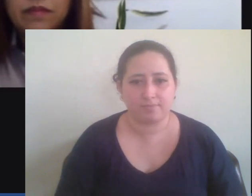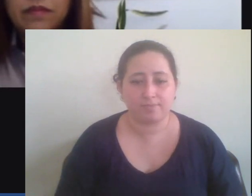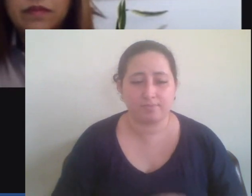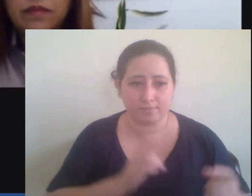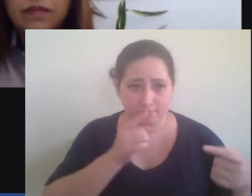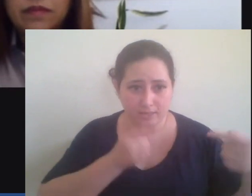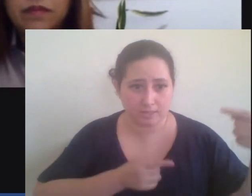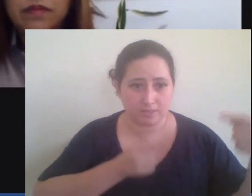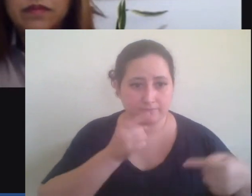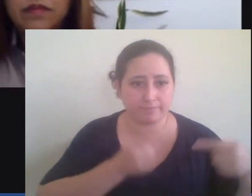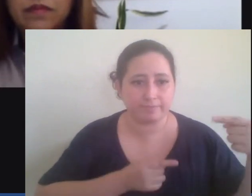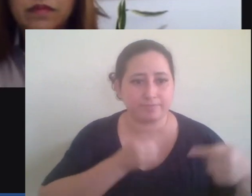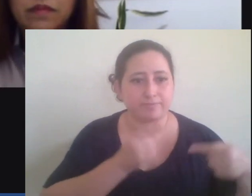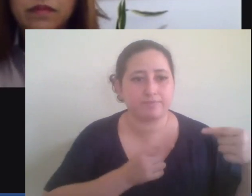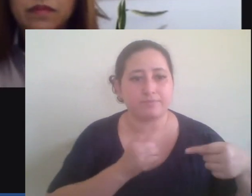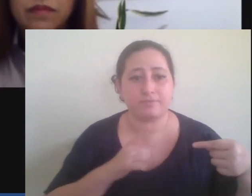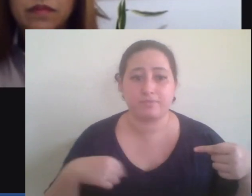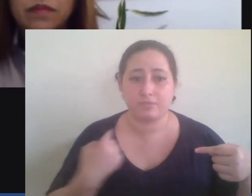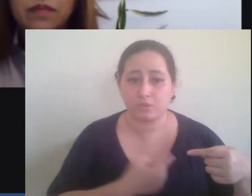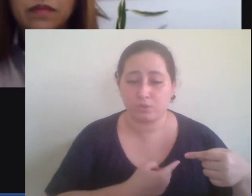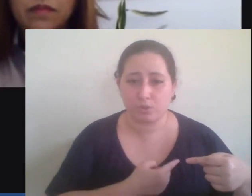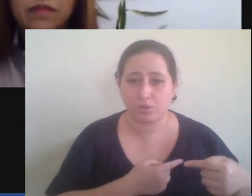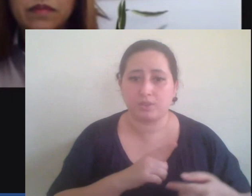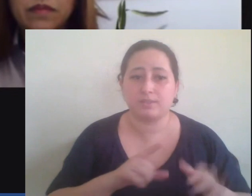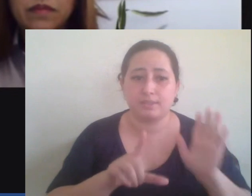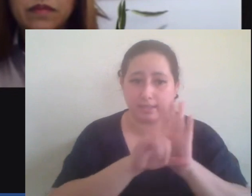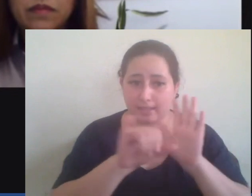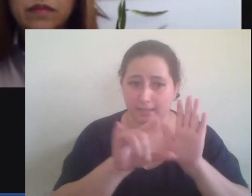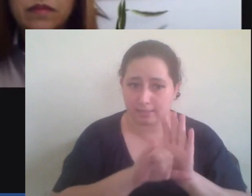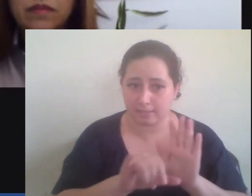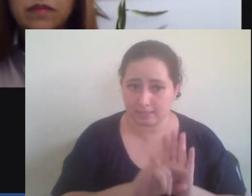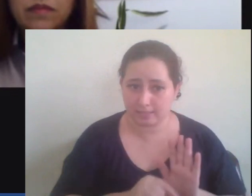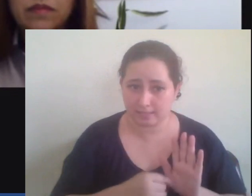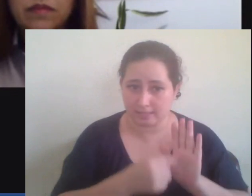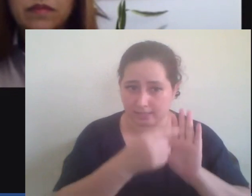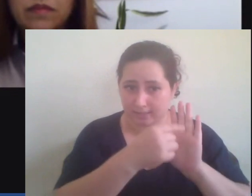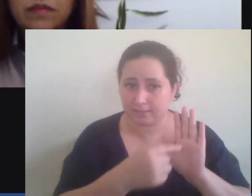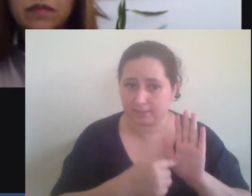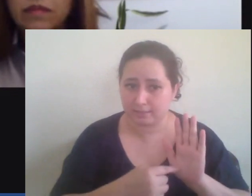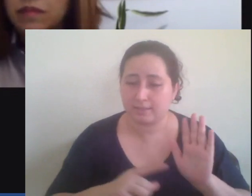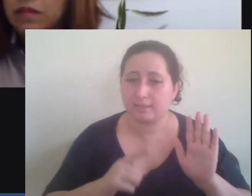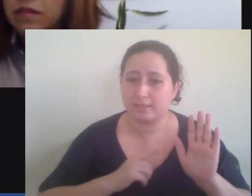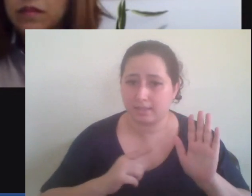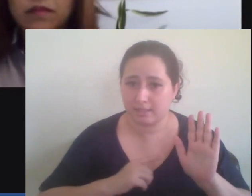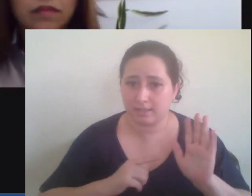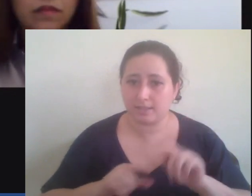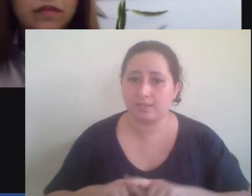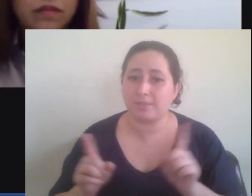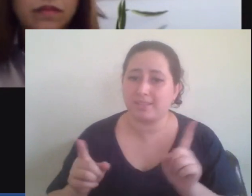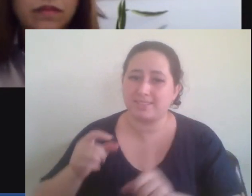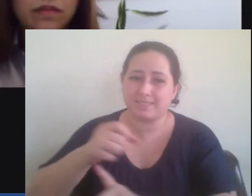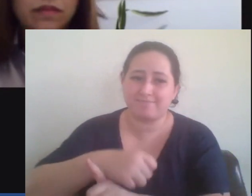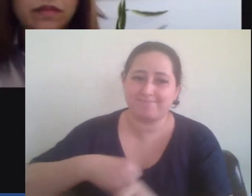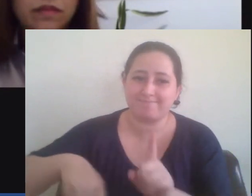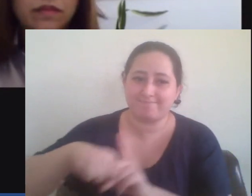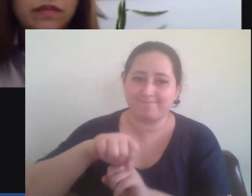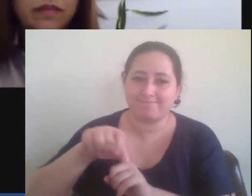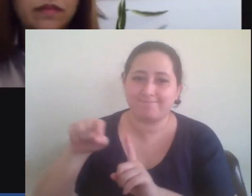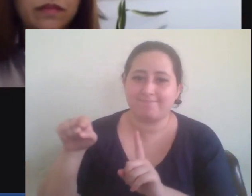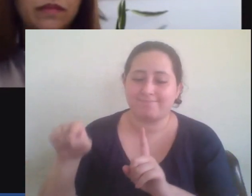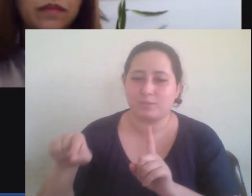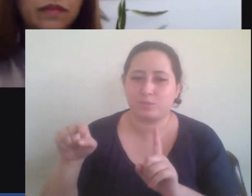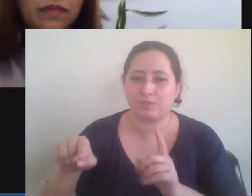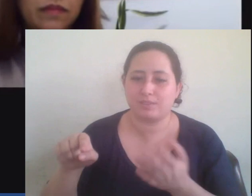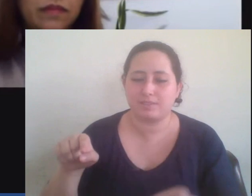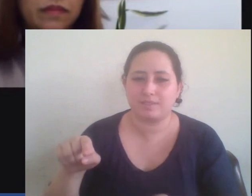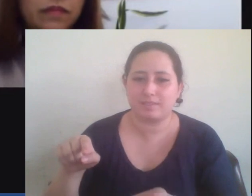nós temos nós legislação mas nós temos também uma sociedade que